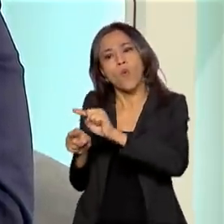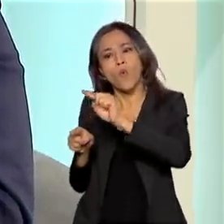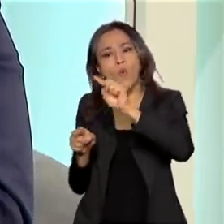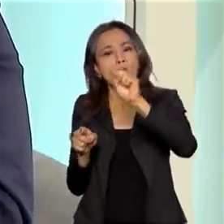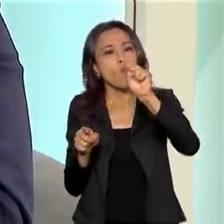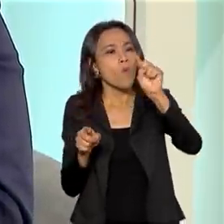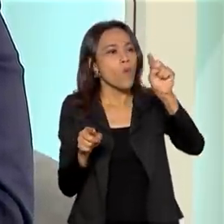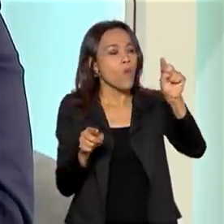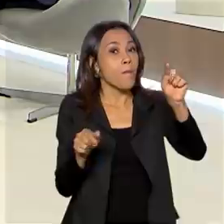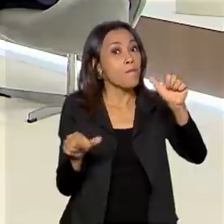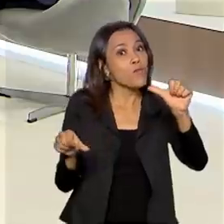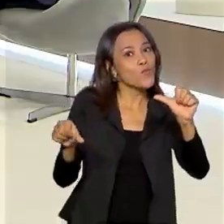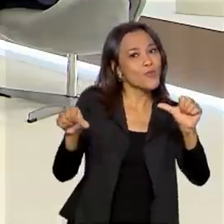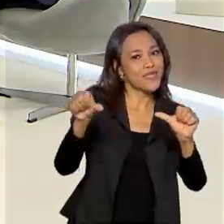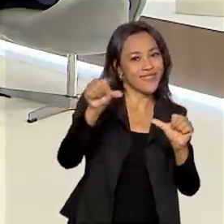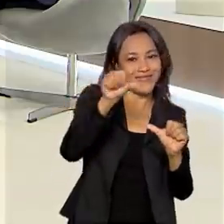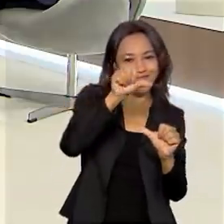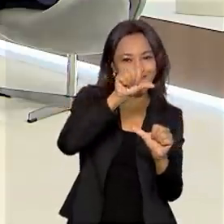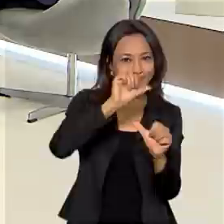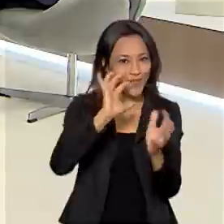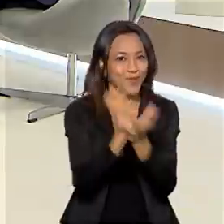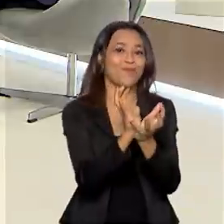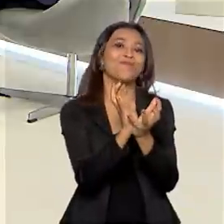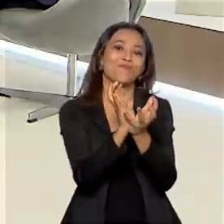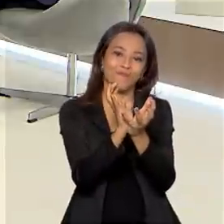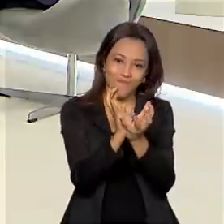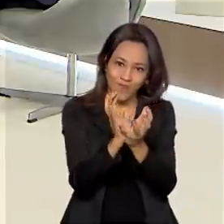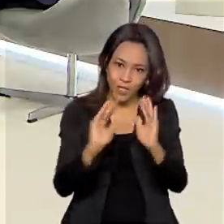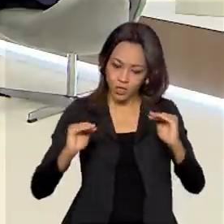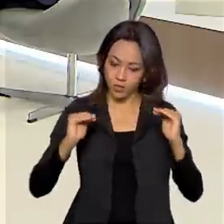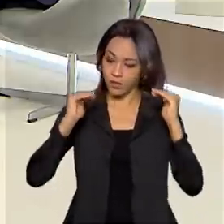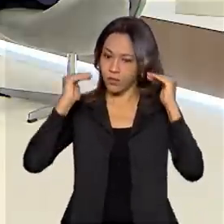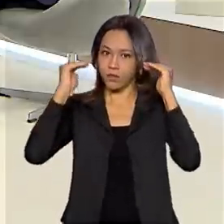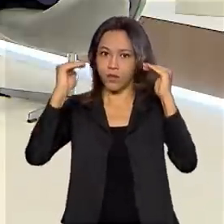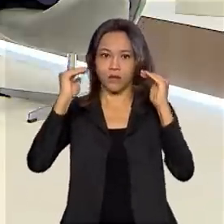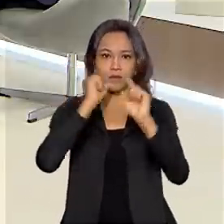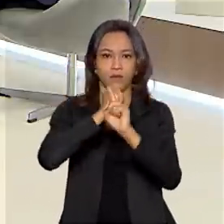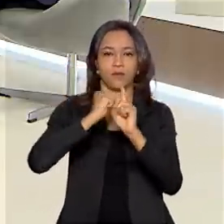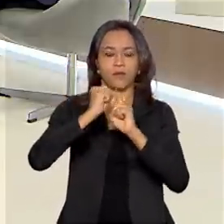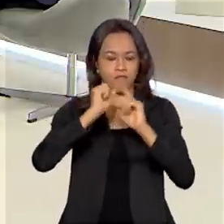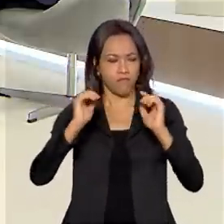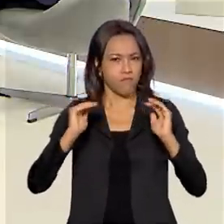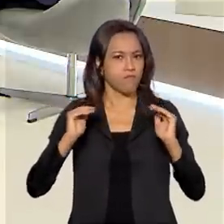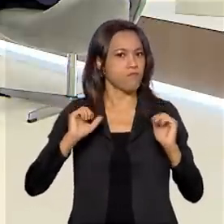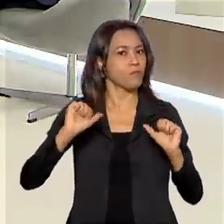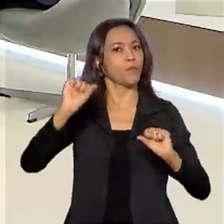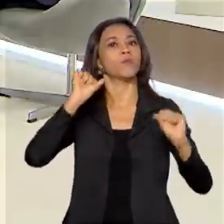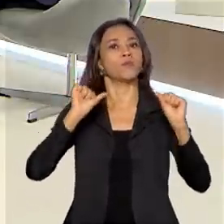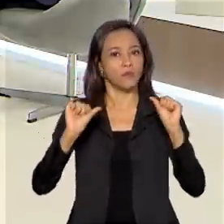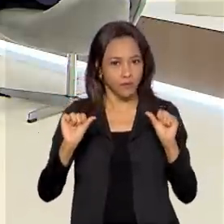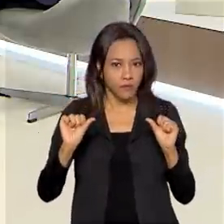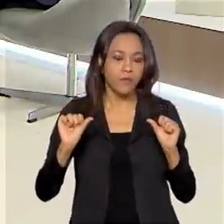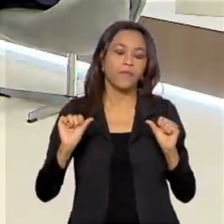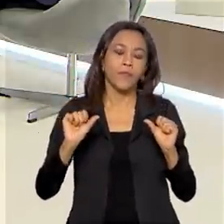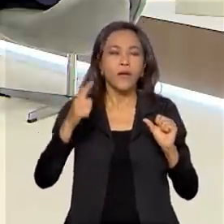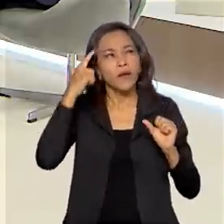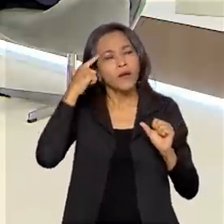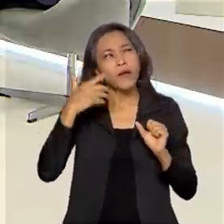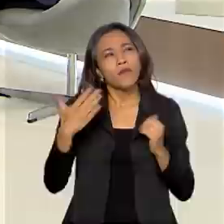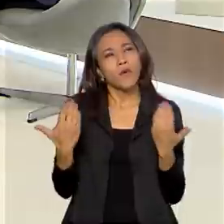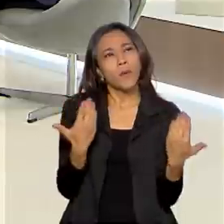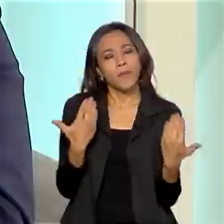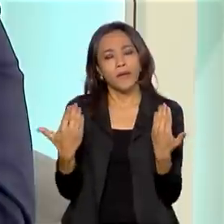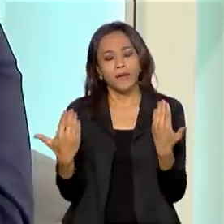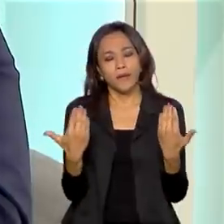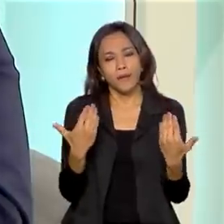categoria. De status. De status. A gente poderia fazer aqui um exemplo desse raciocínio como